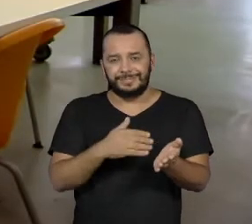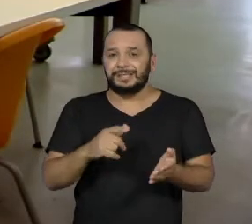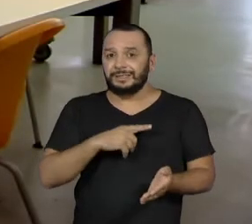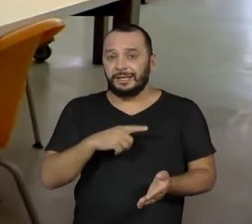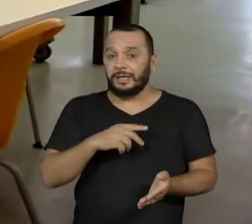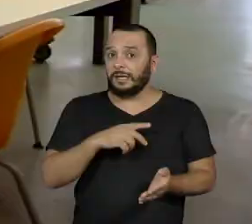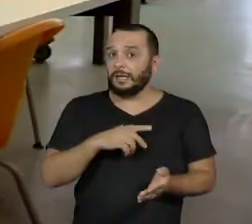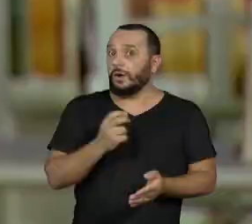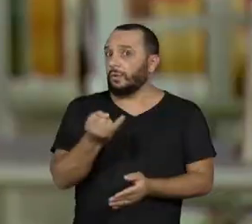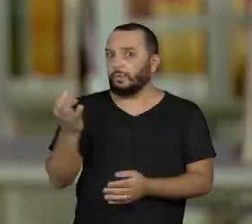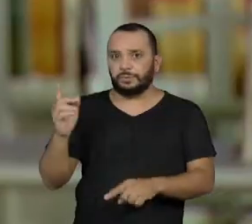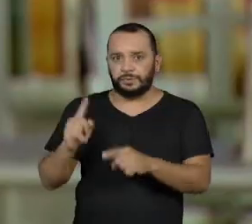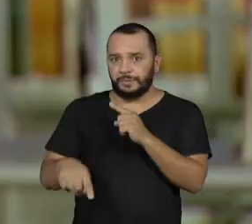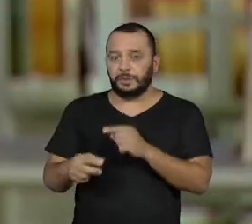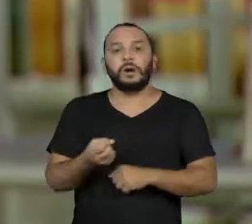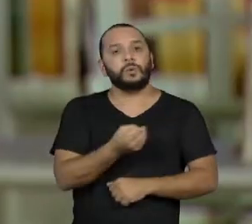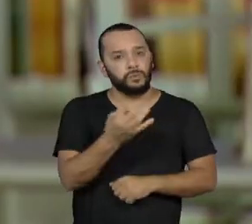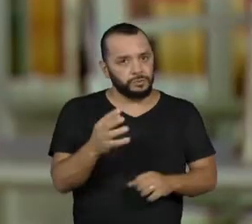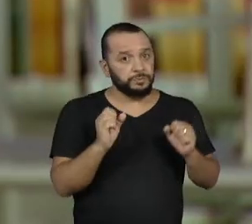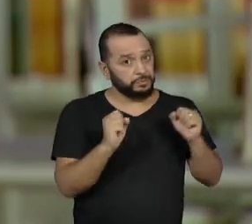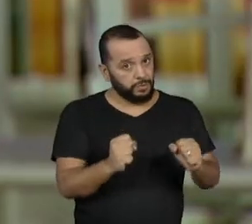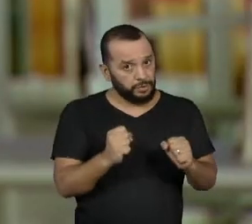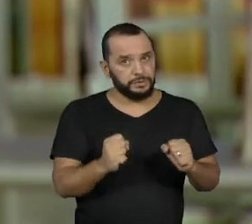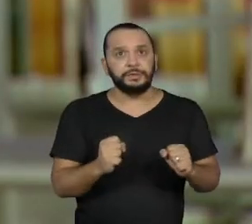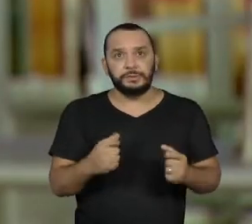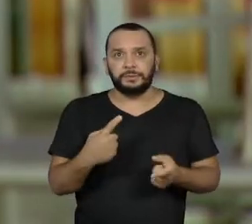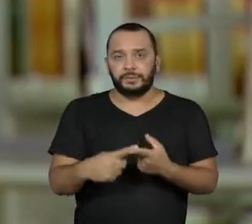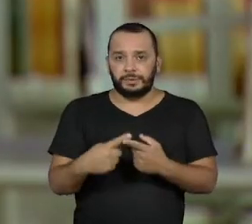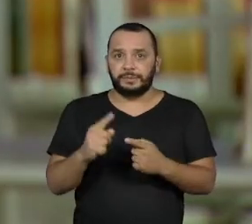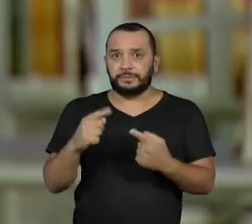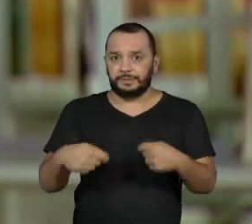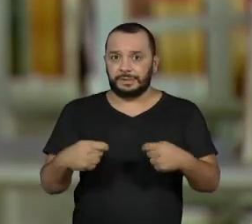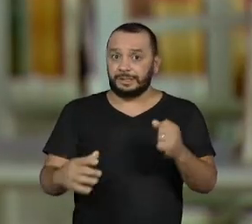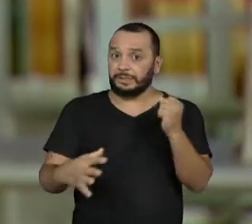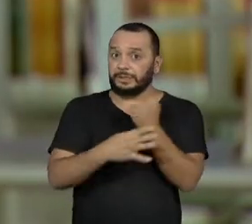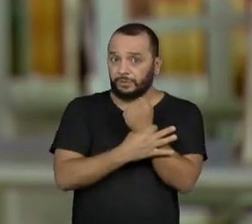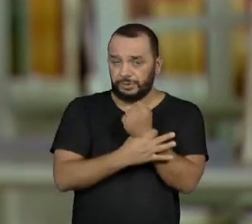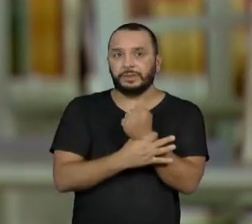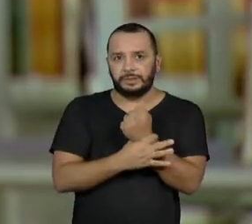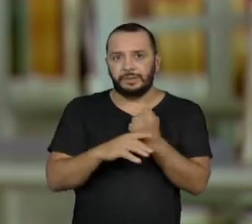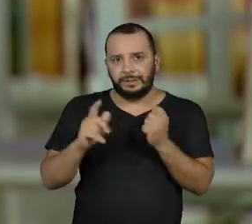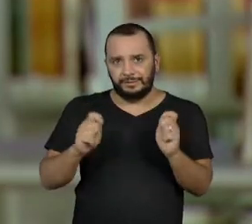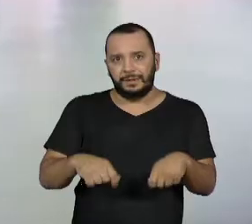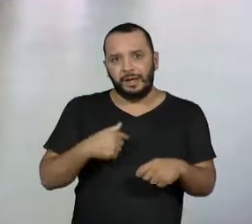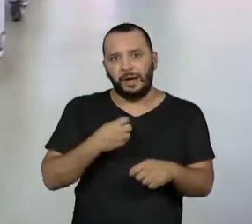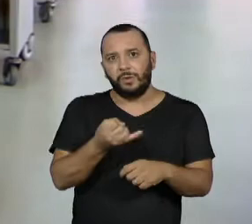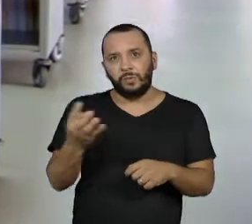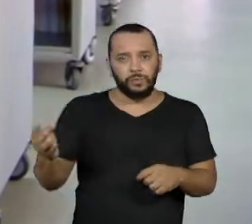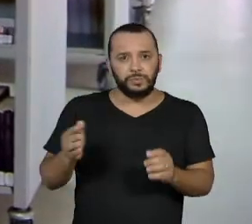algumas limitações para a segurança da nossa equipe, para a segurança do público, isso é possível de fazer.